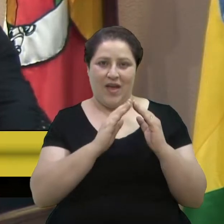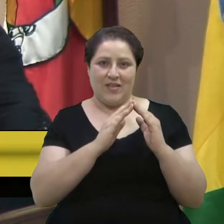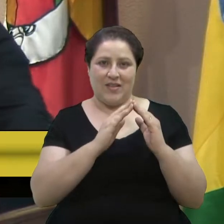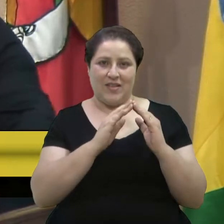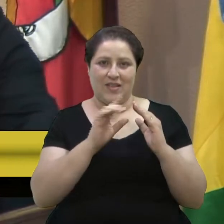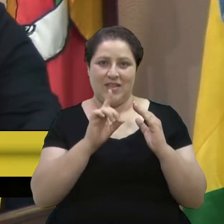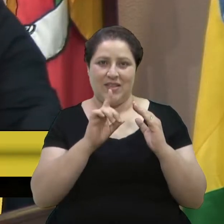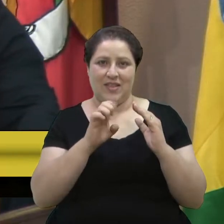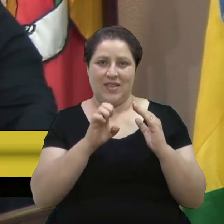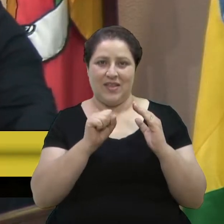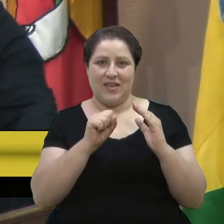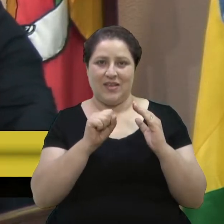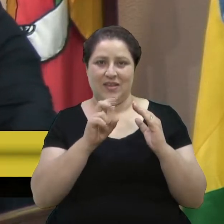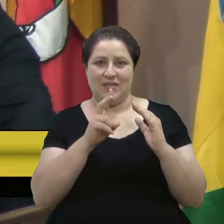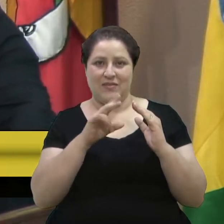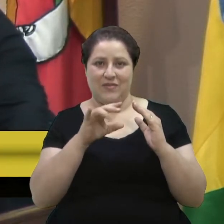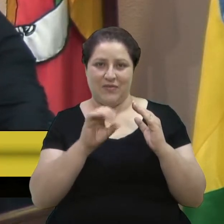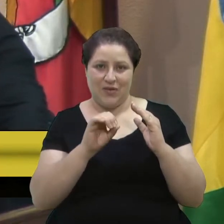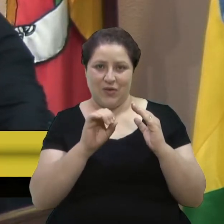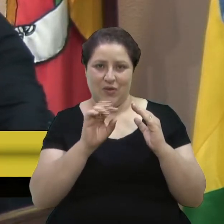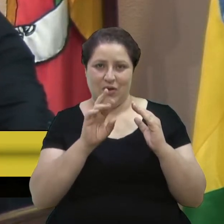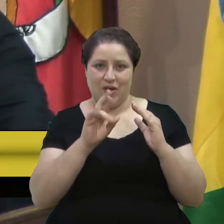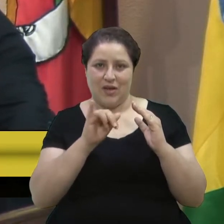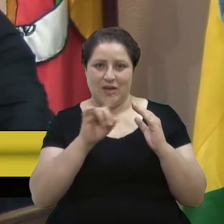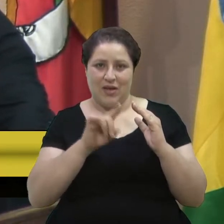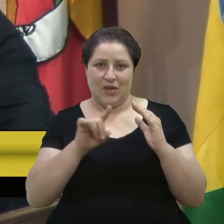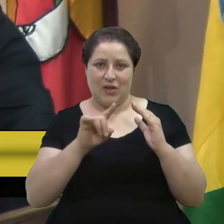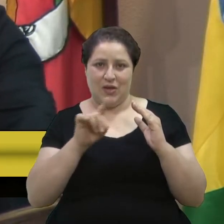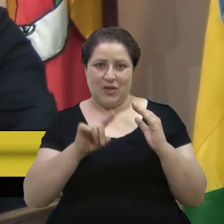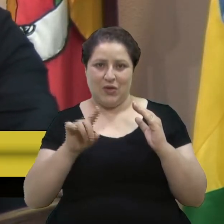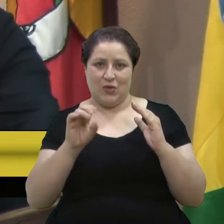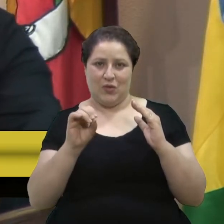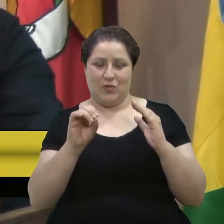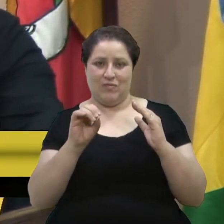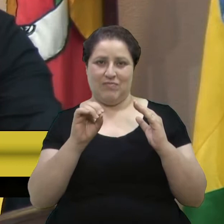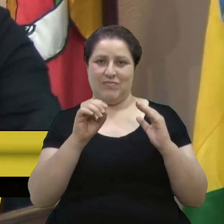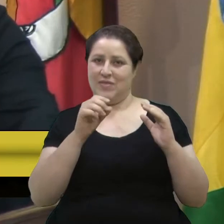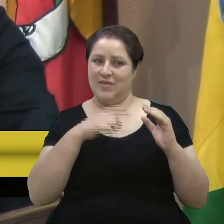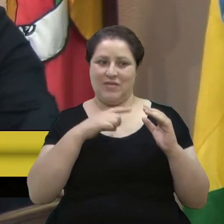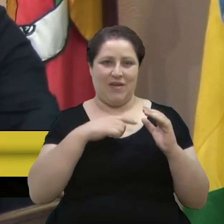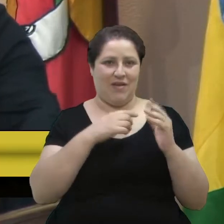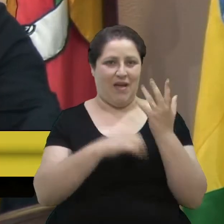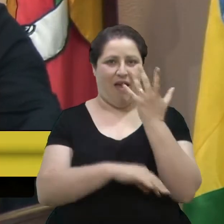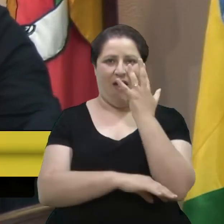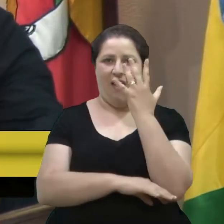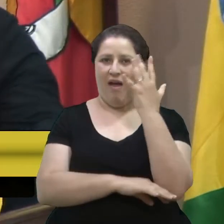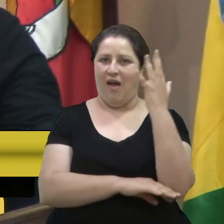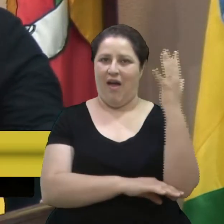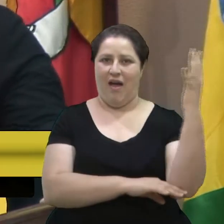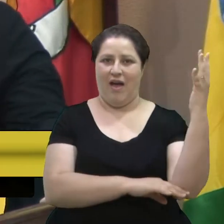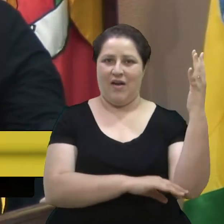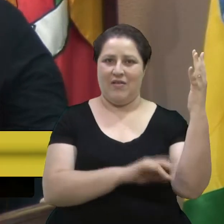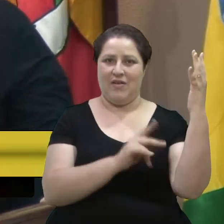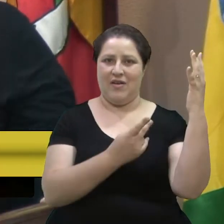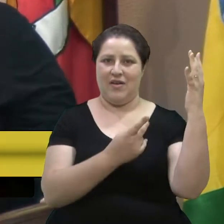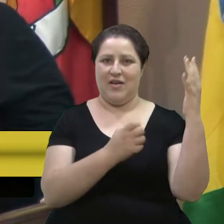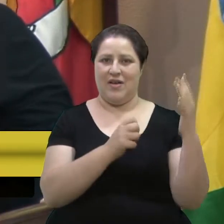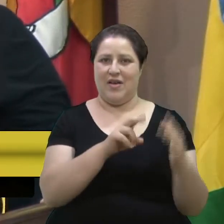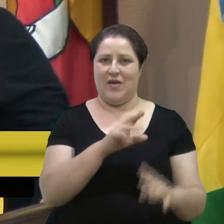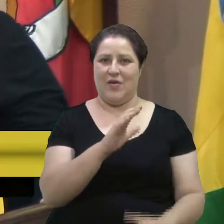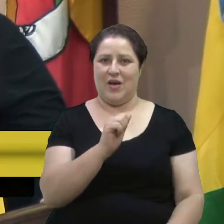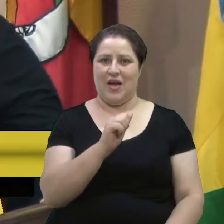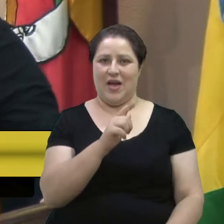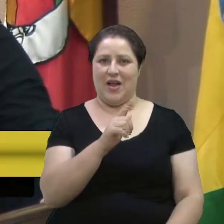E no Risso era só eucalipto, era só o centro, era um pequeno grupo de